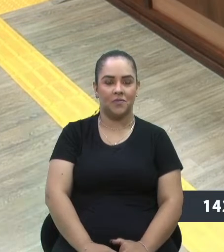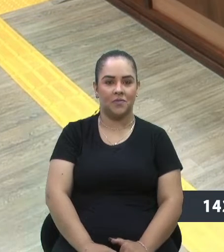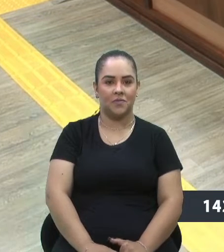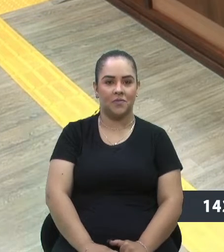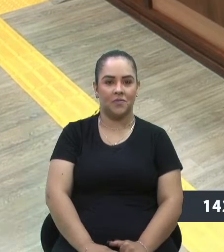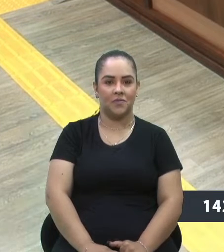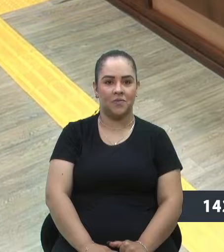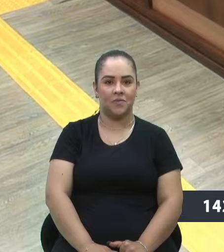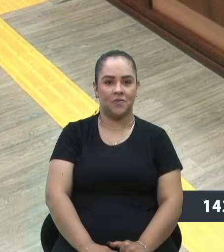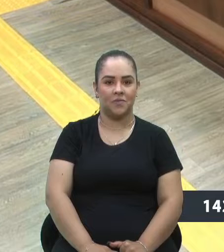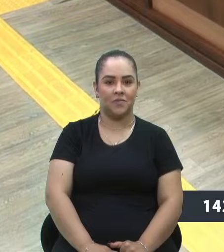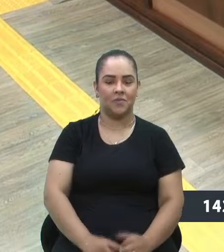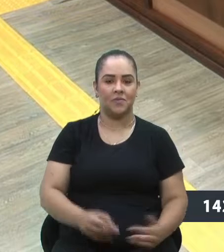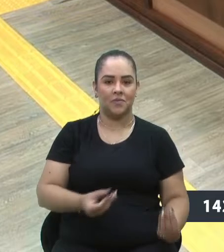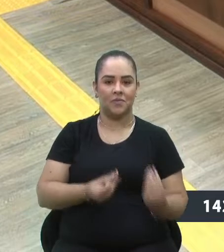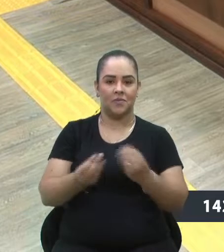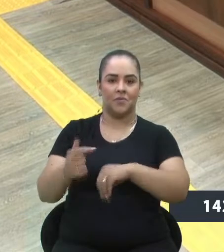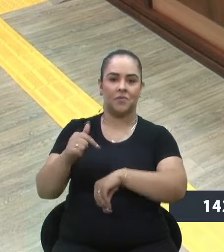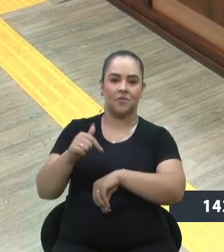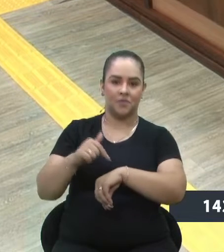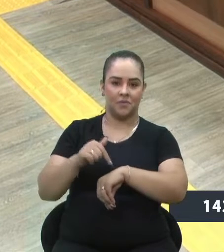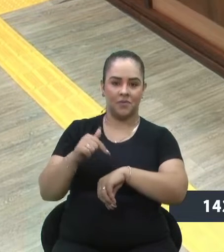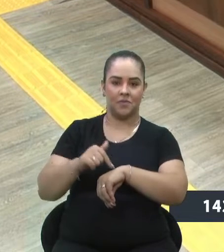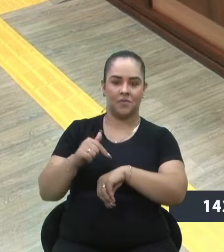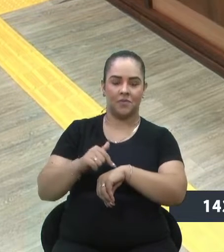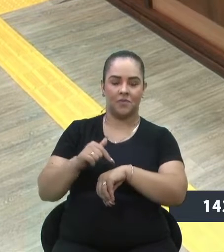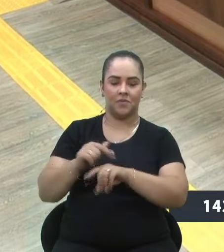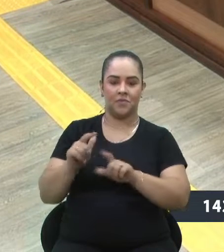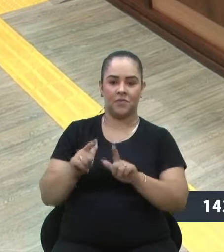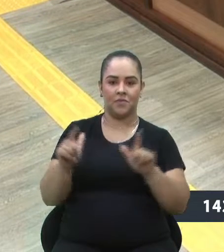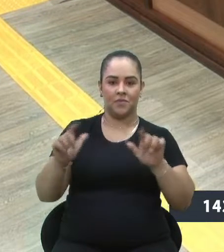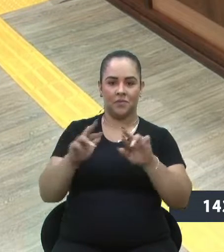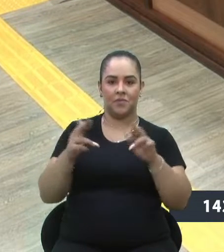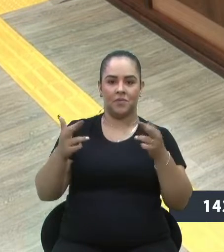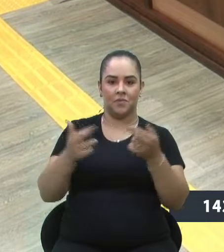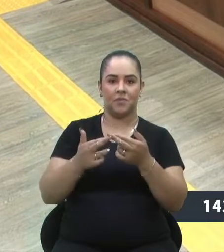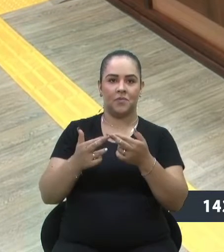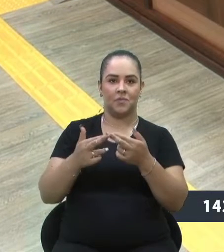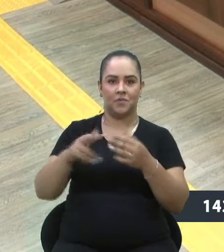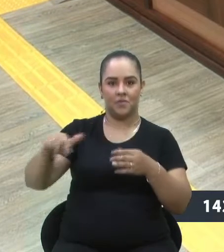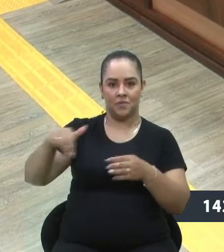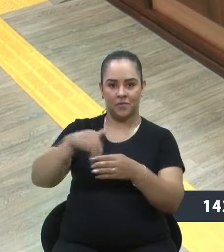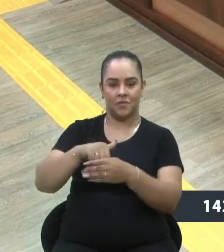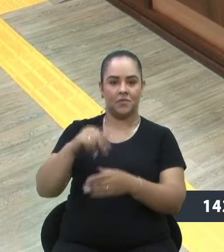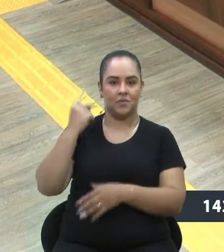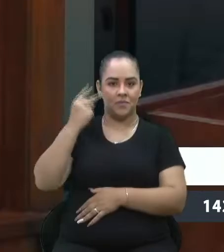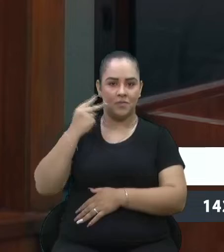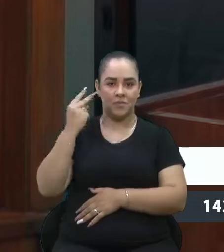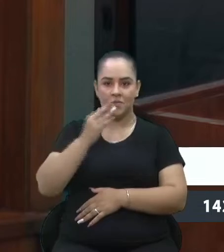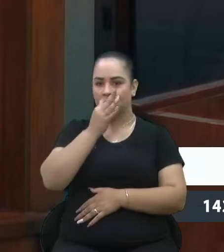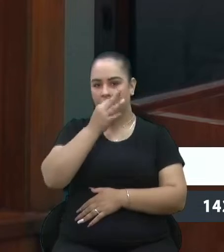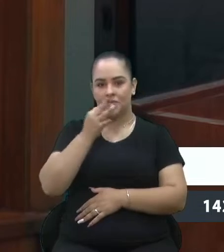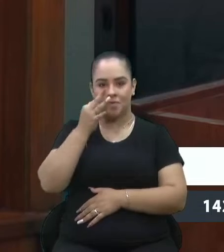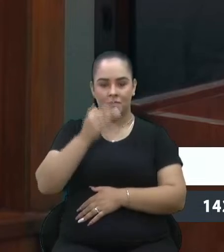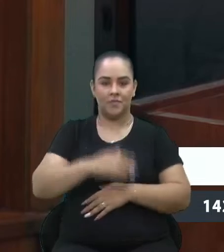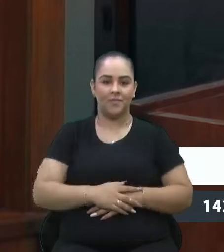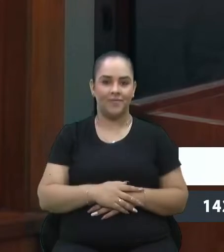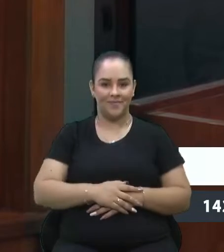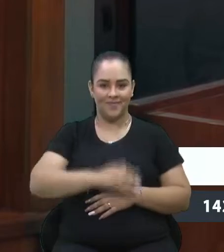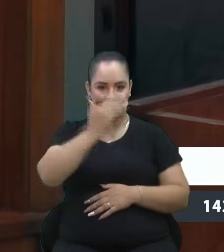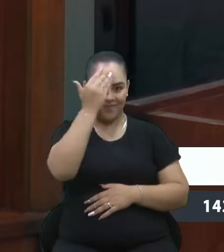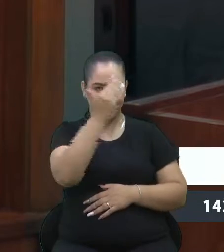Procedência de espaço, grande expediente da tribuna, Tatiana Frizzo, com a palavra. Muito obrigada,